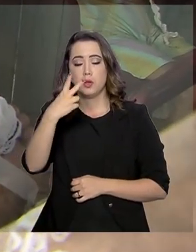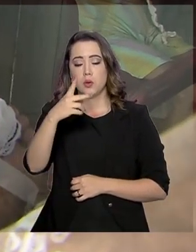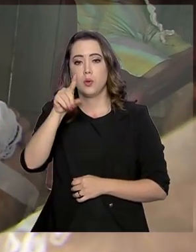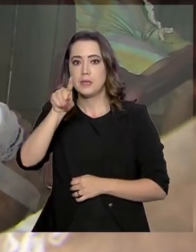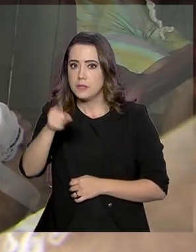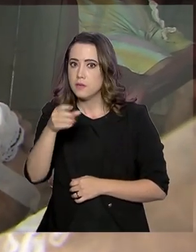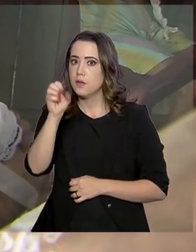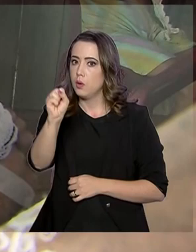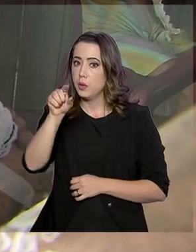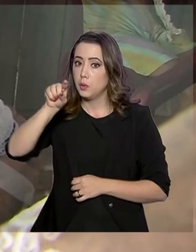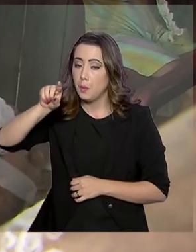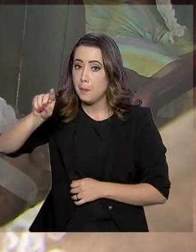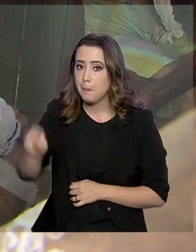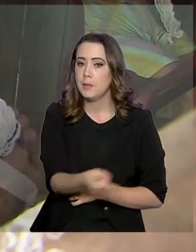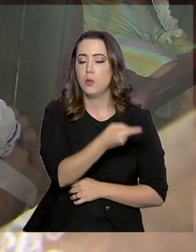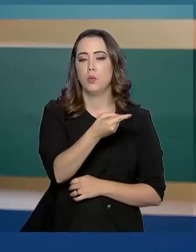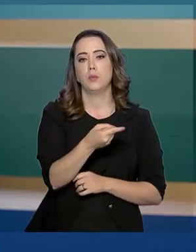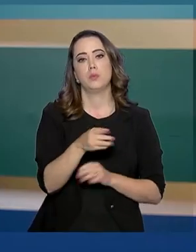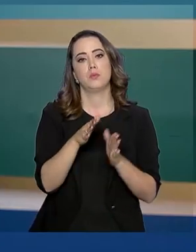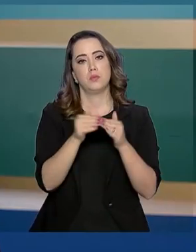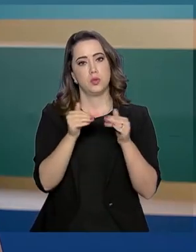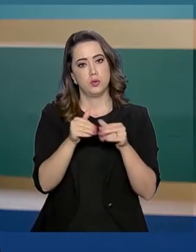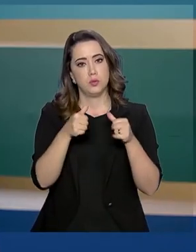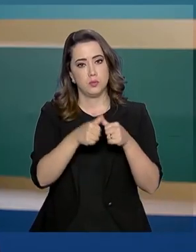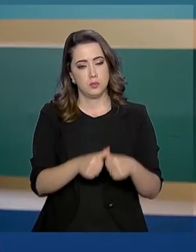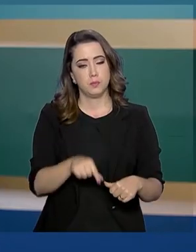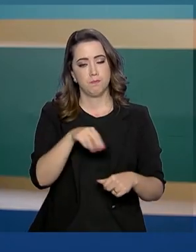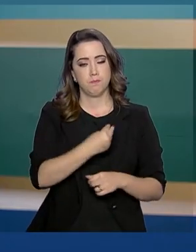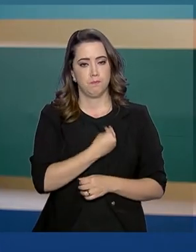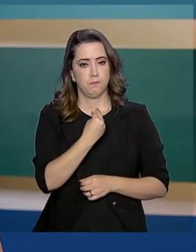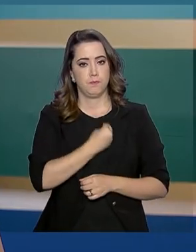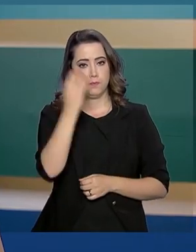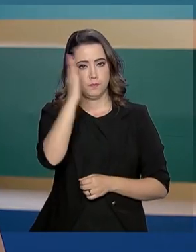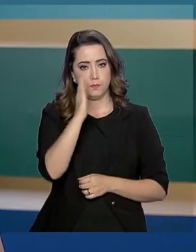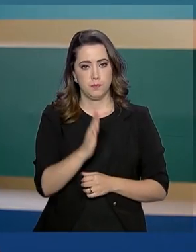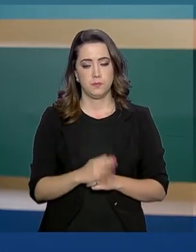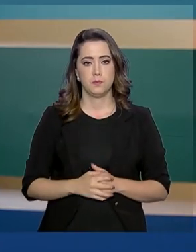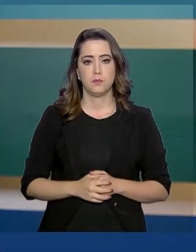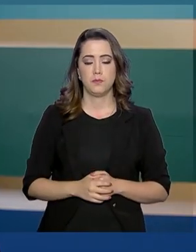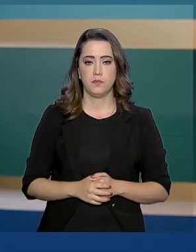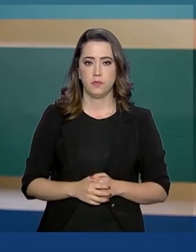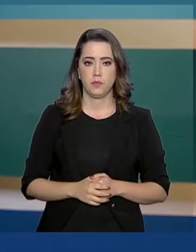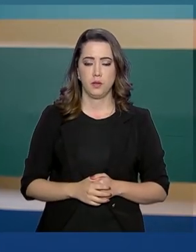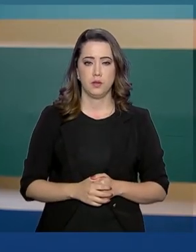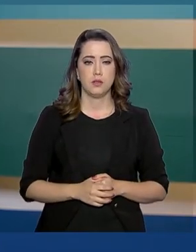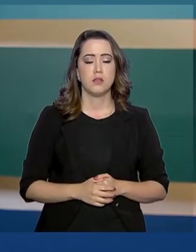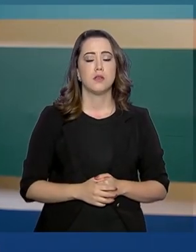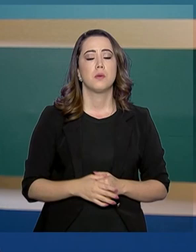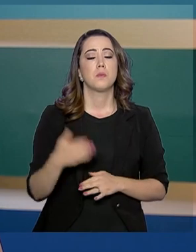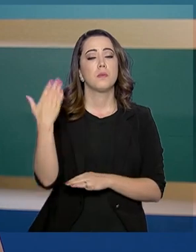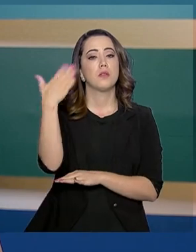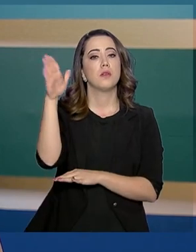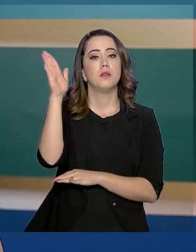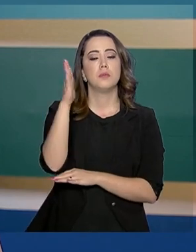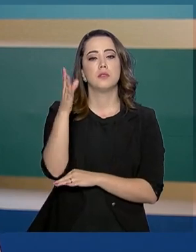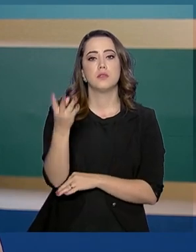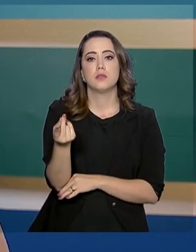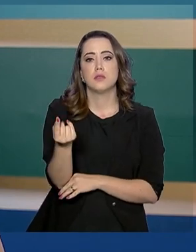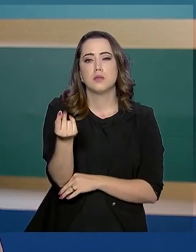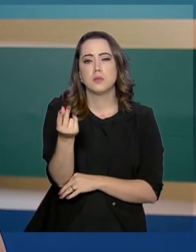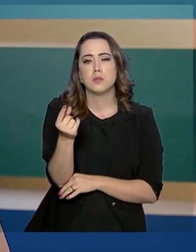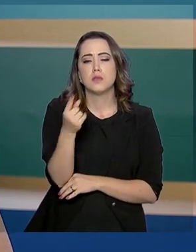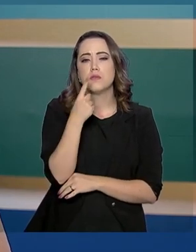atrás de Venezuela e Haiti. A bandeira tarifária em agosto será vermelha, o que significa